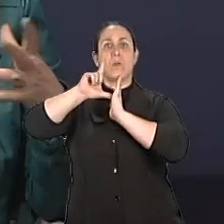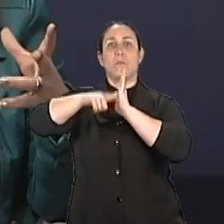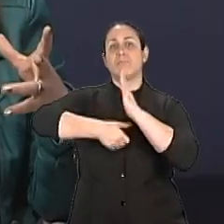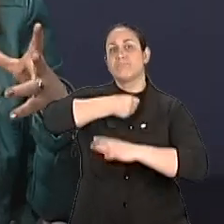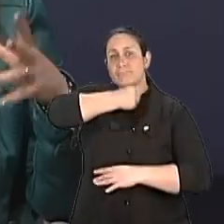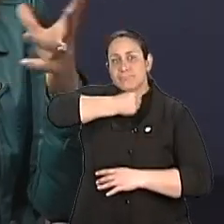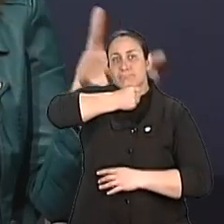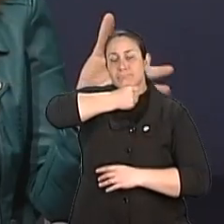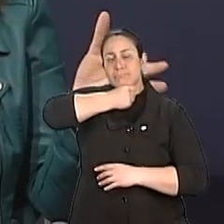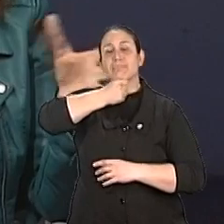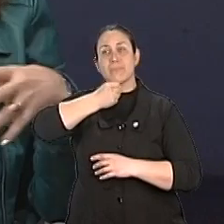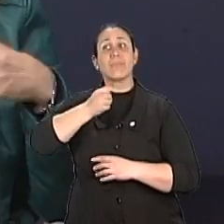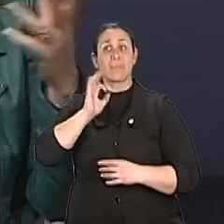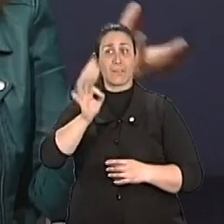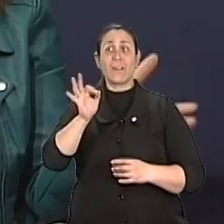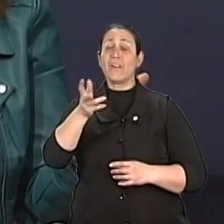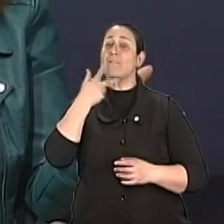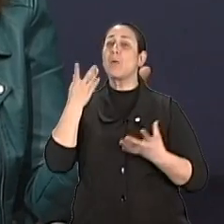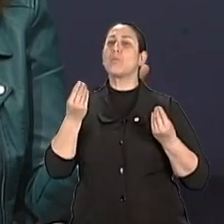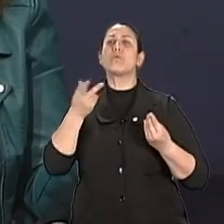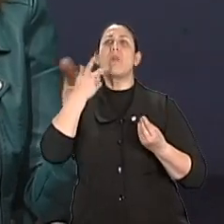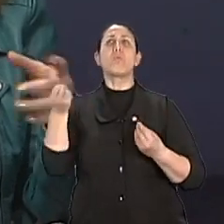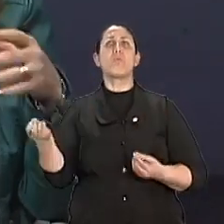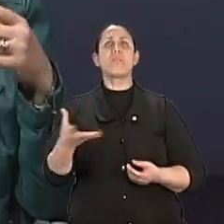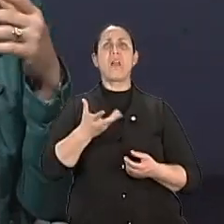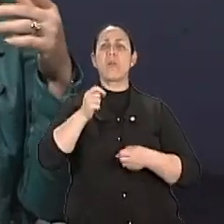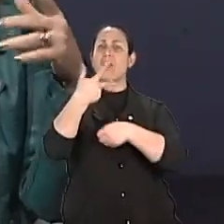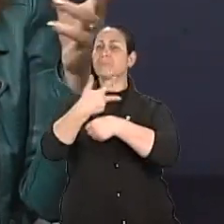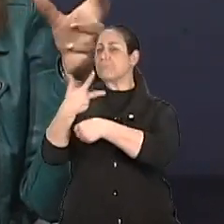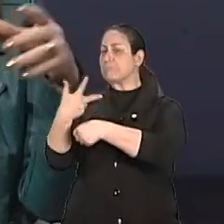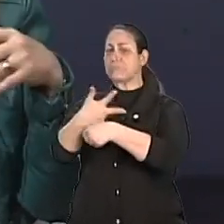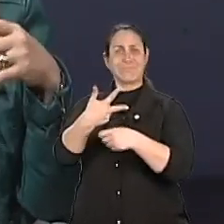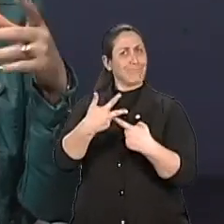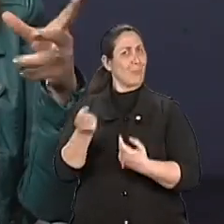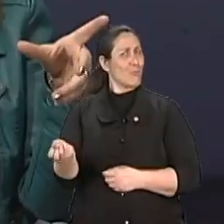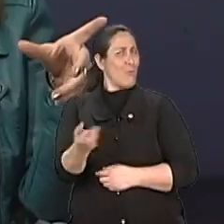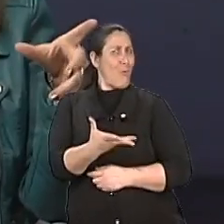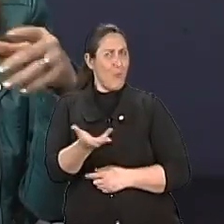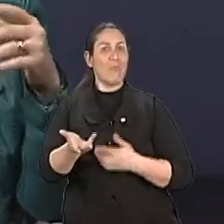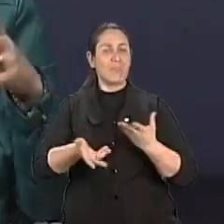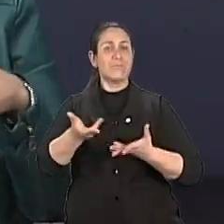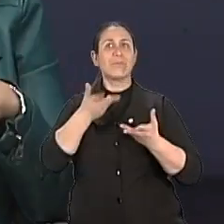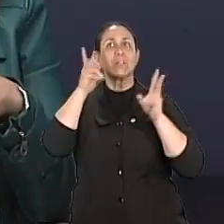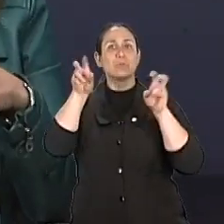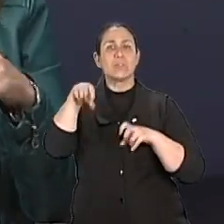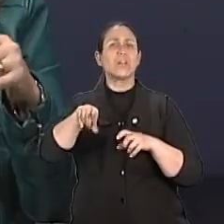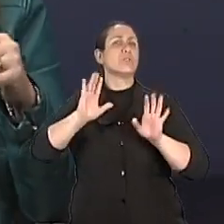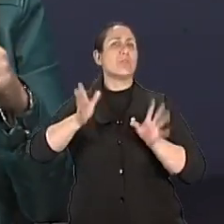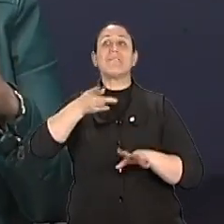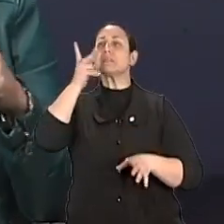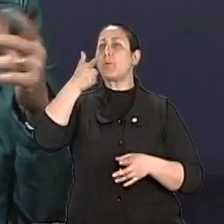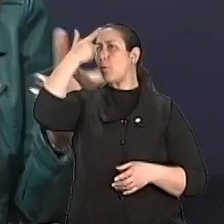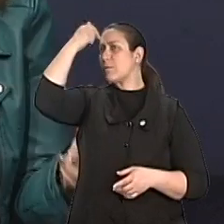moderno falar terceira idade, né? Nós falamos em universidade de terceira